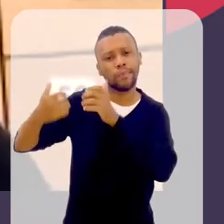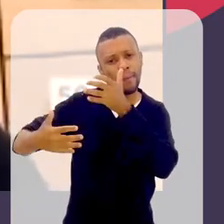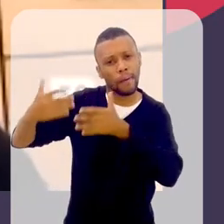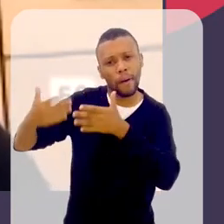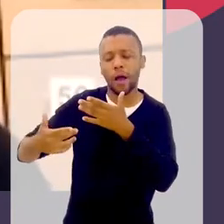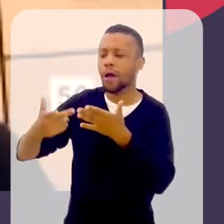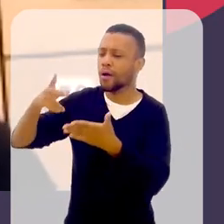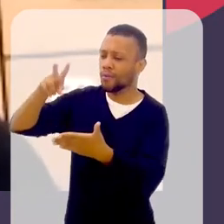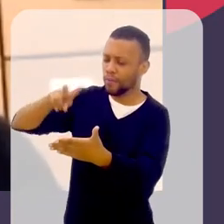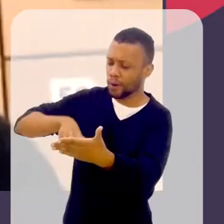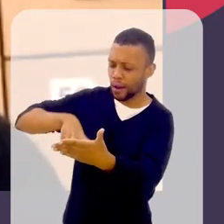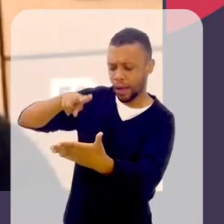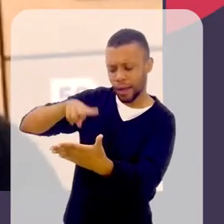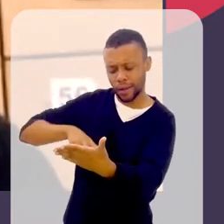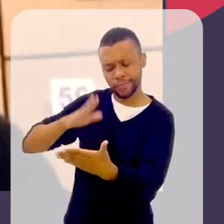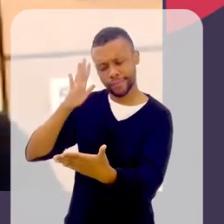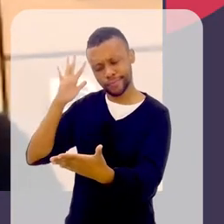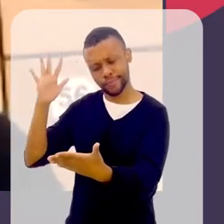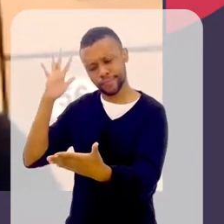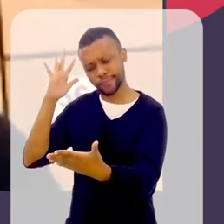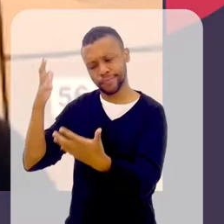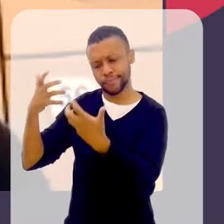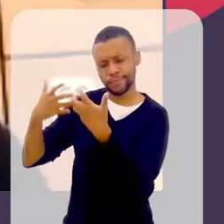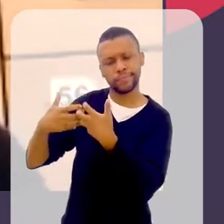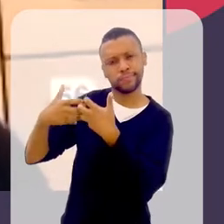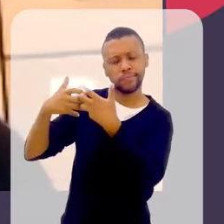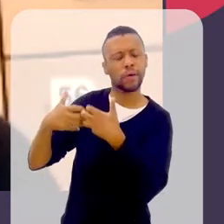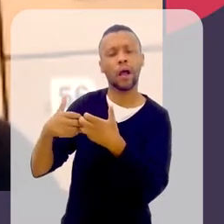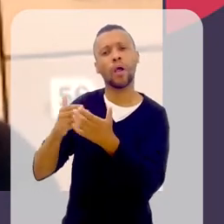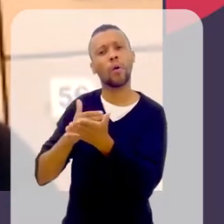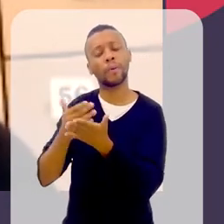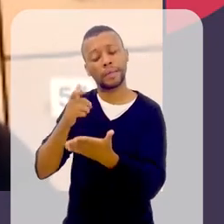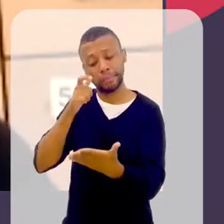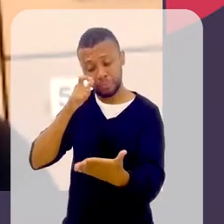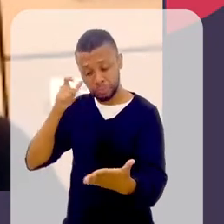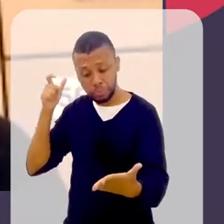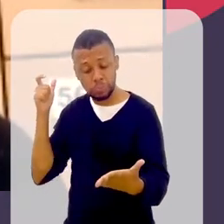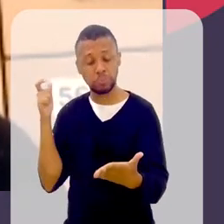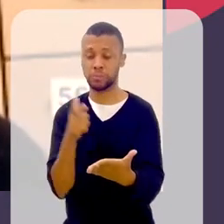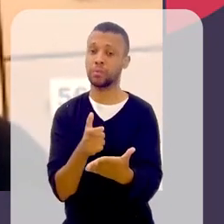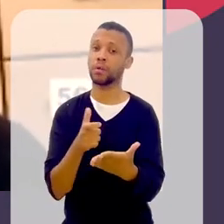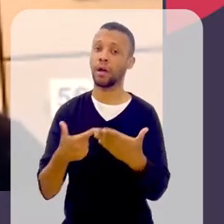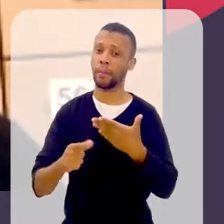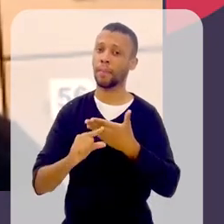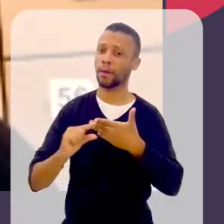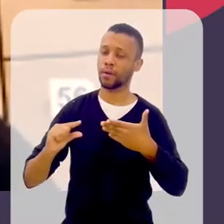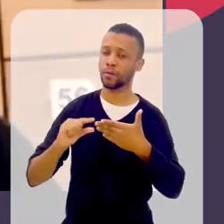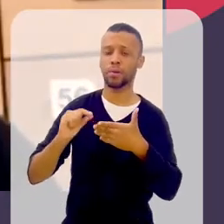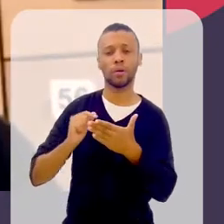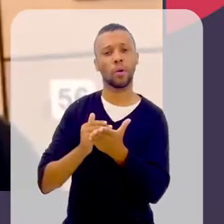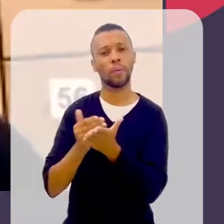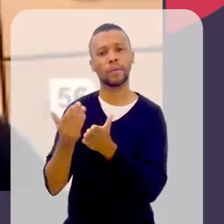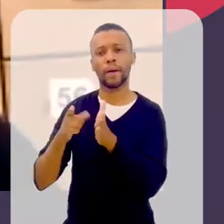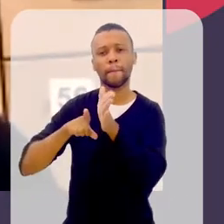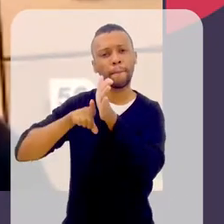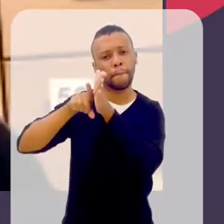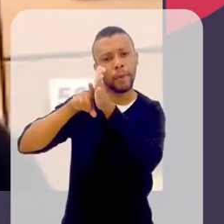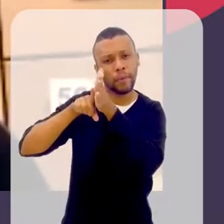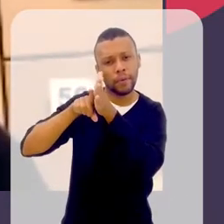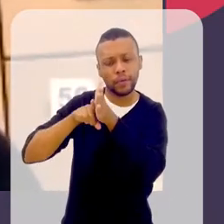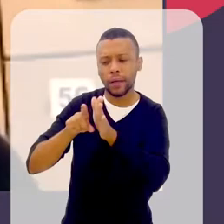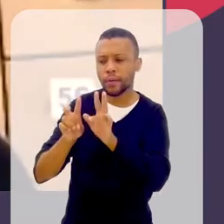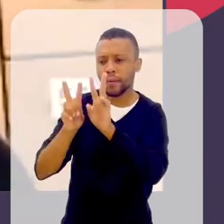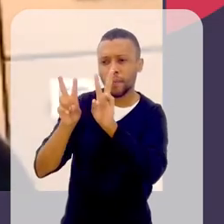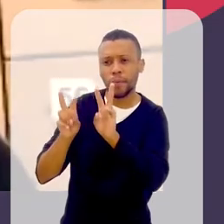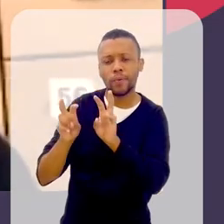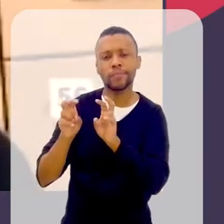da Folha de São Paulo. E aí foi acontecendo, assim, eu comecei a me interessar por ela. Comecei